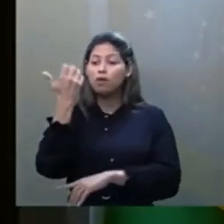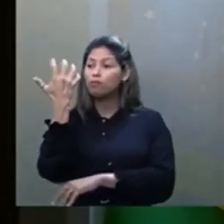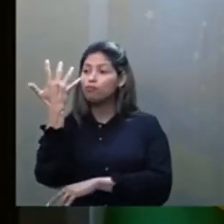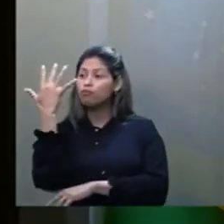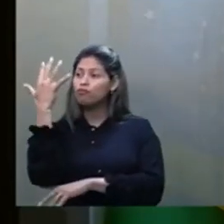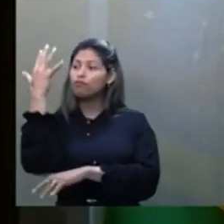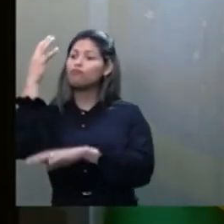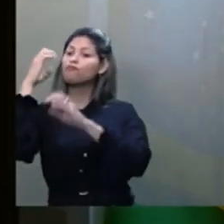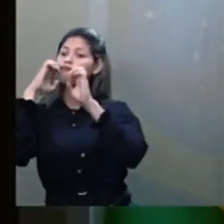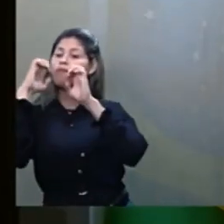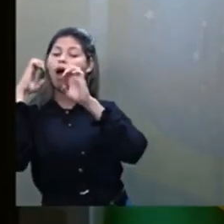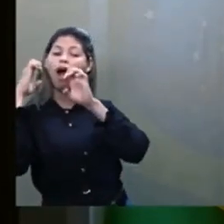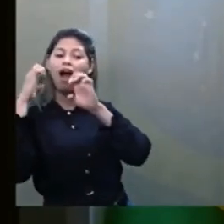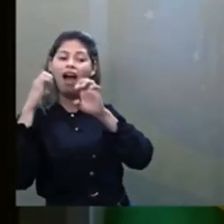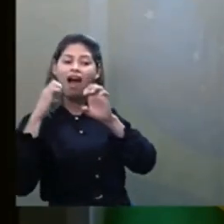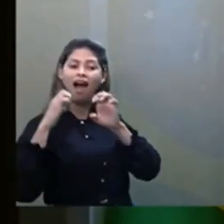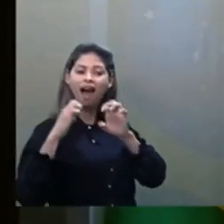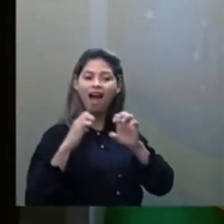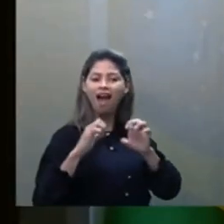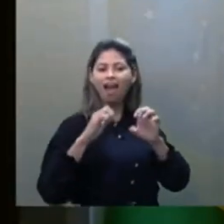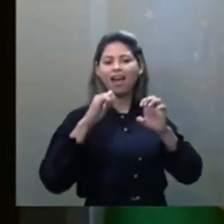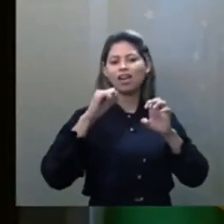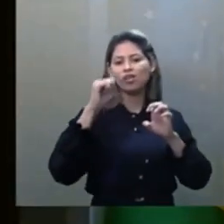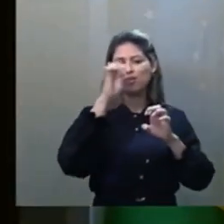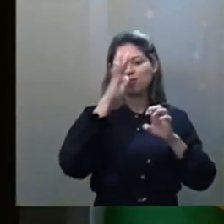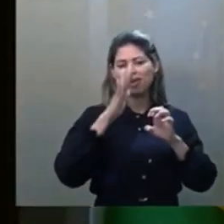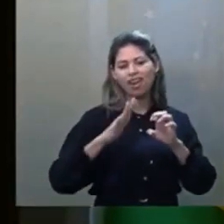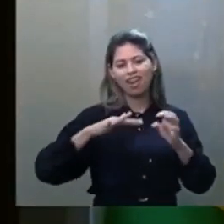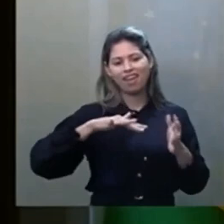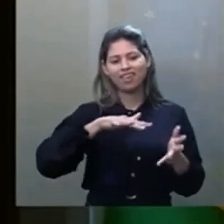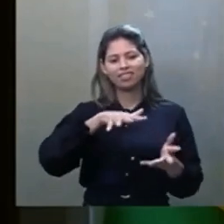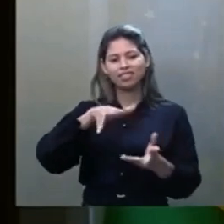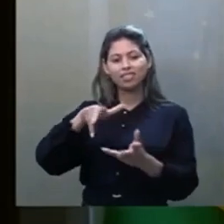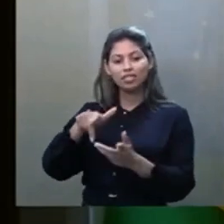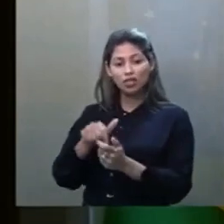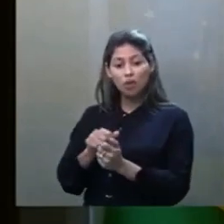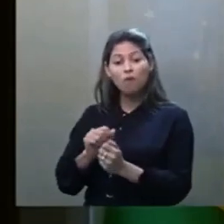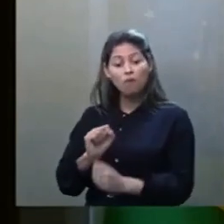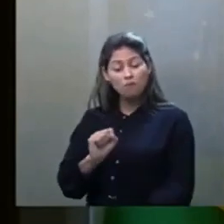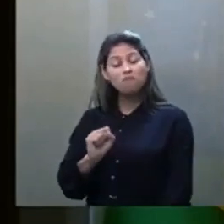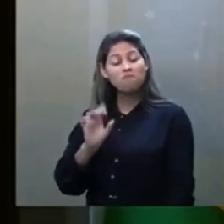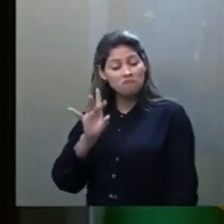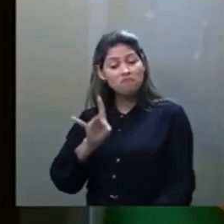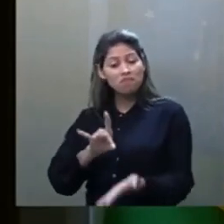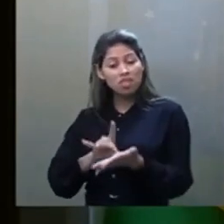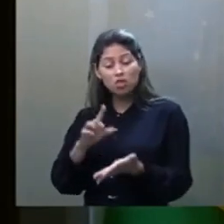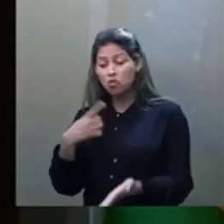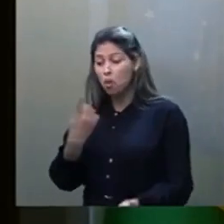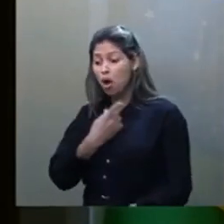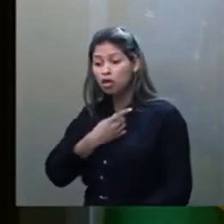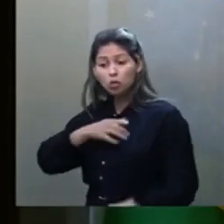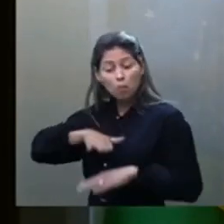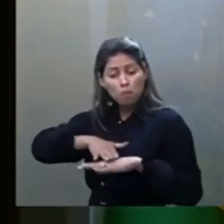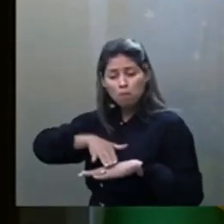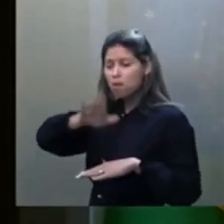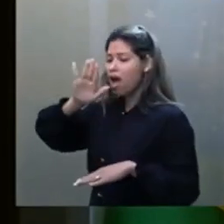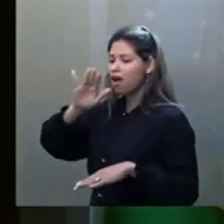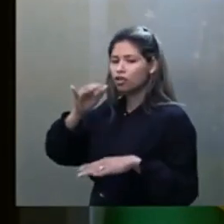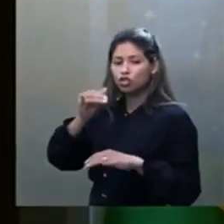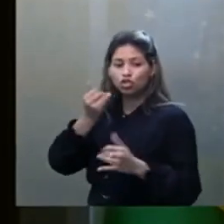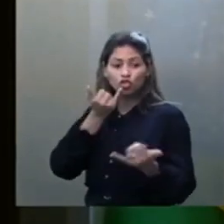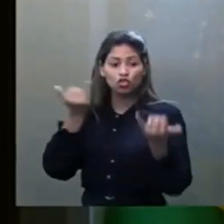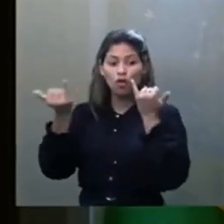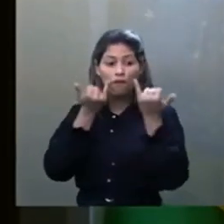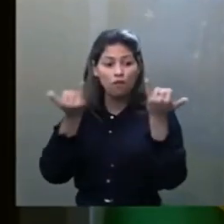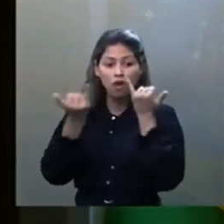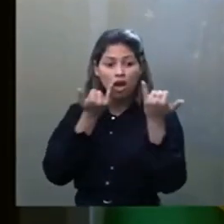Brasil. E nós tivemos aqui, realmente, os maiores divulgadores da doutrina espírita do mundo, porque